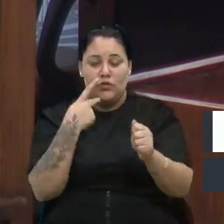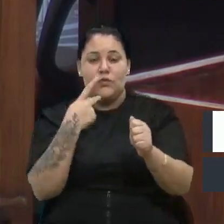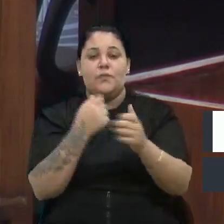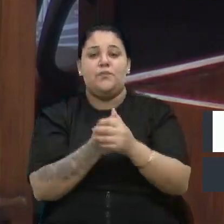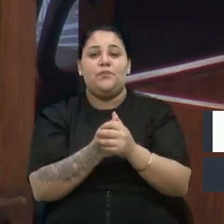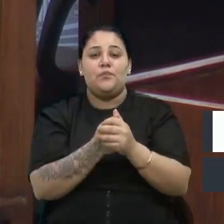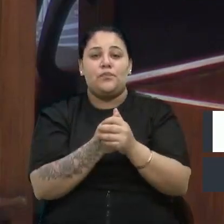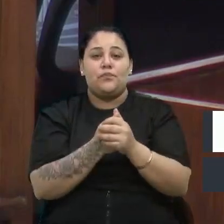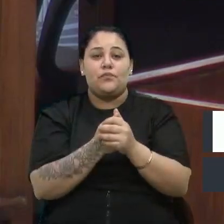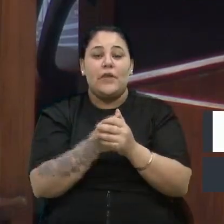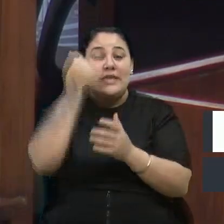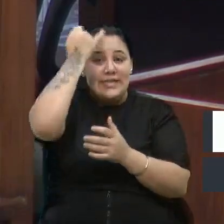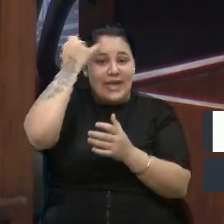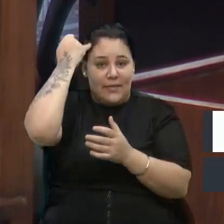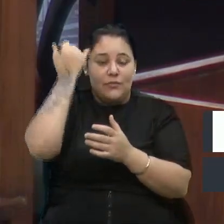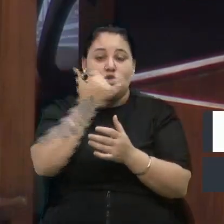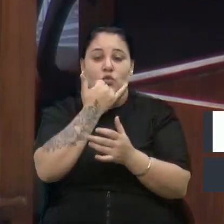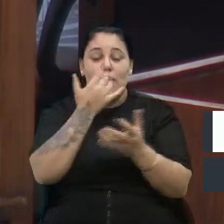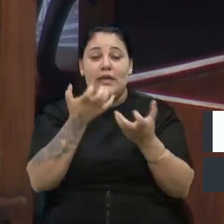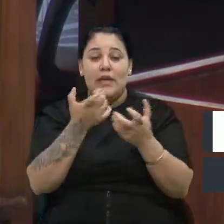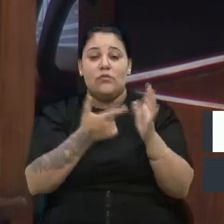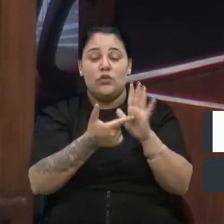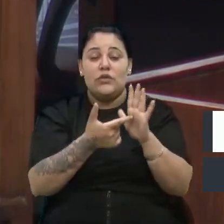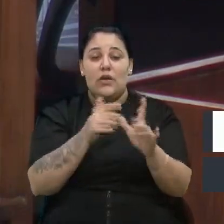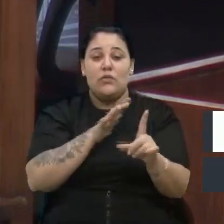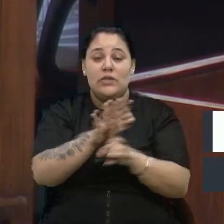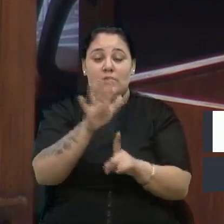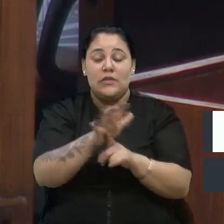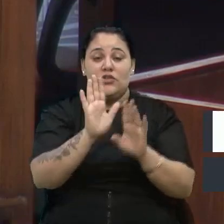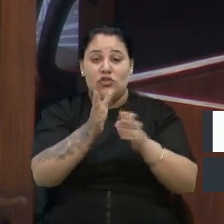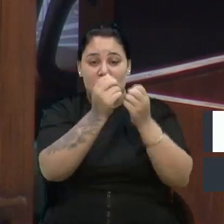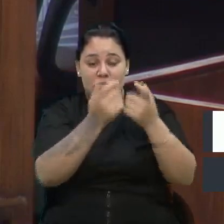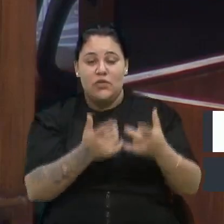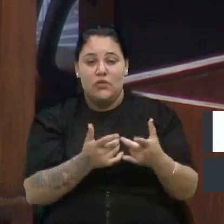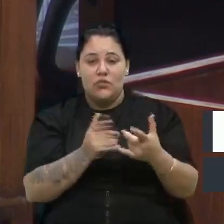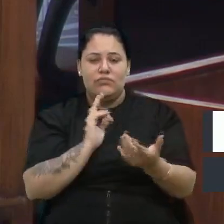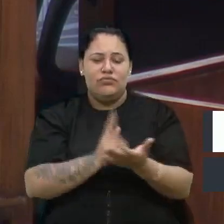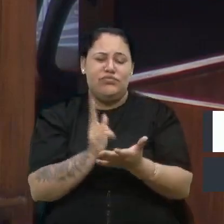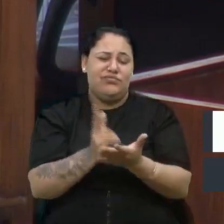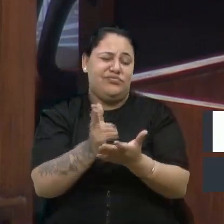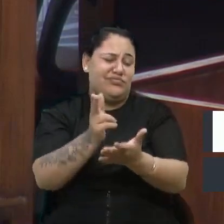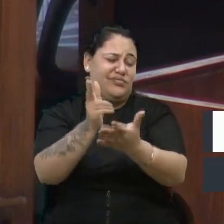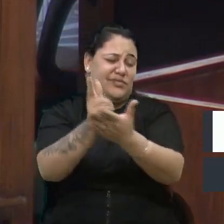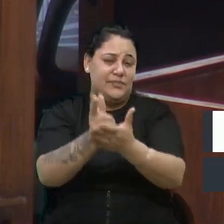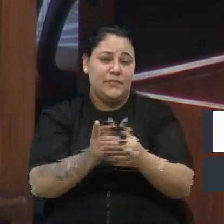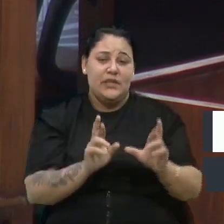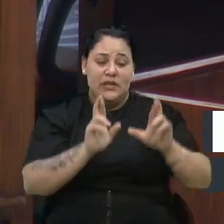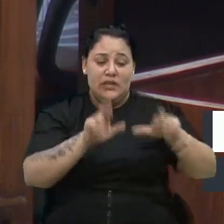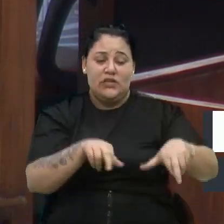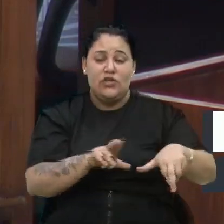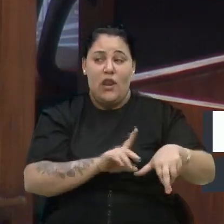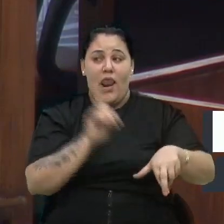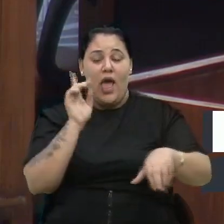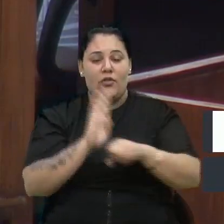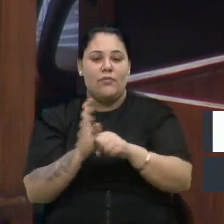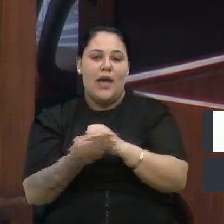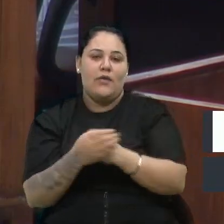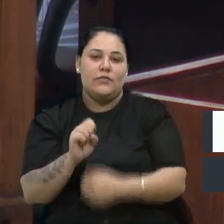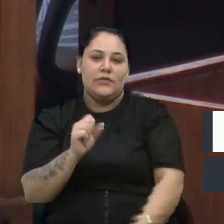trazer algumas demandas, que nós já falamos várias vezes, gente, da região lá do Santa Fé.